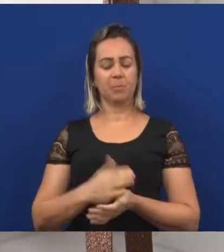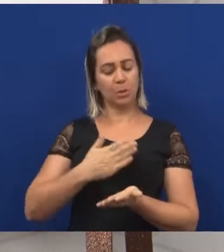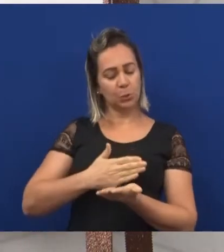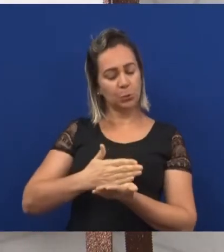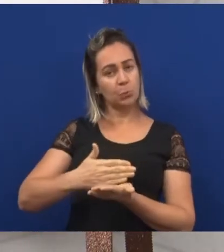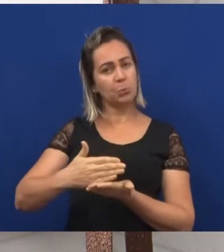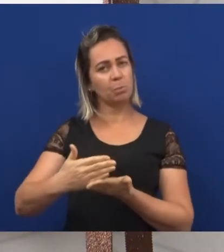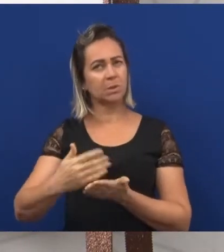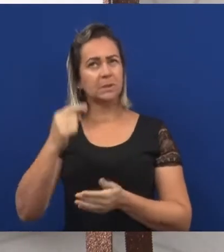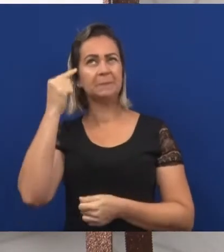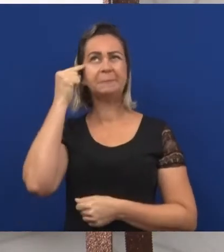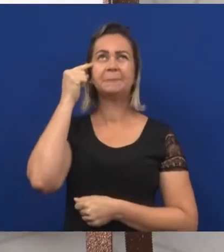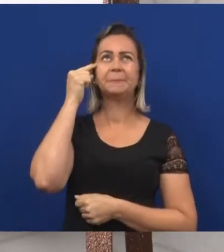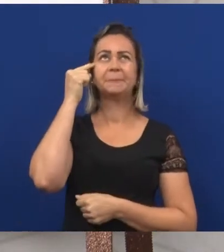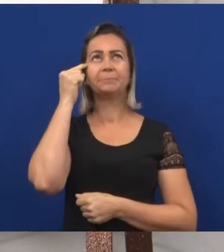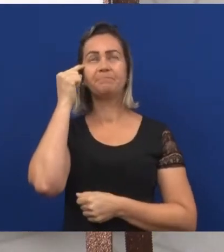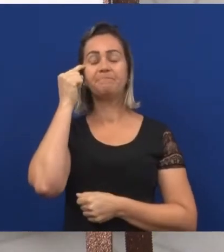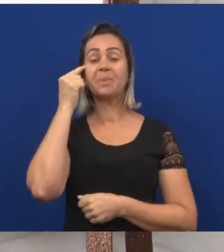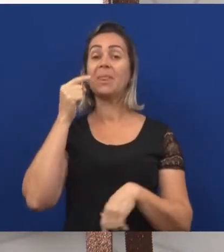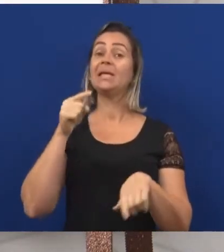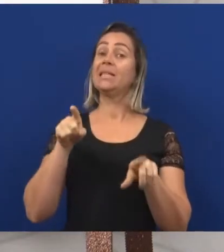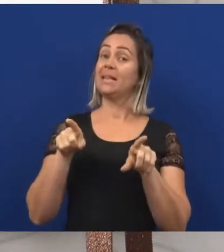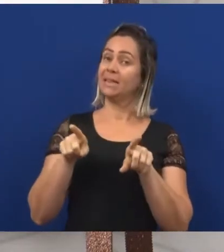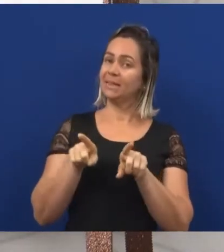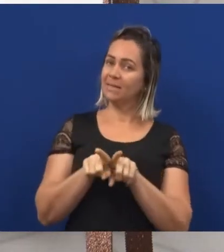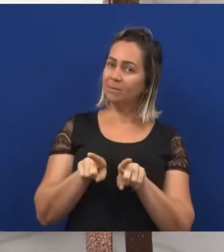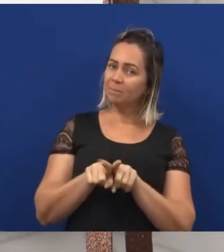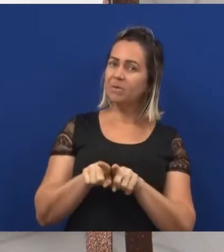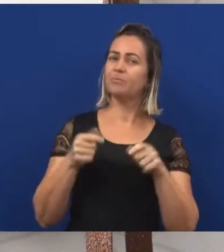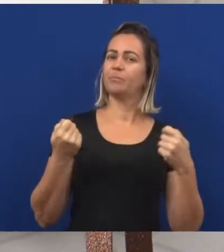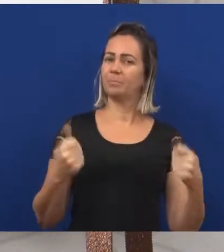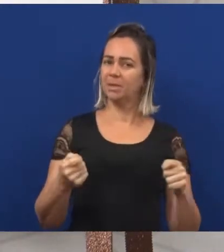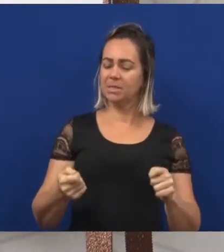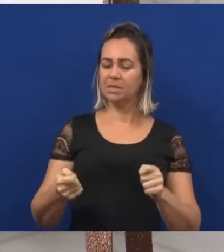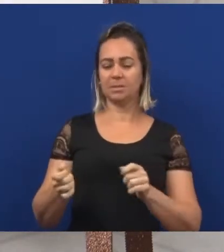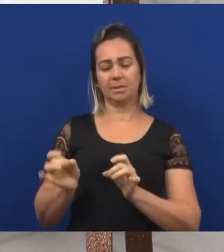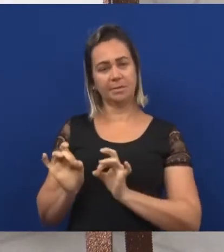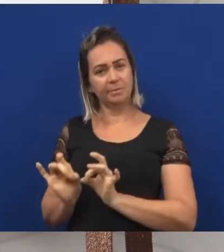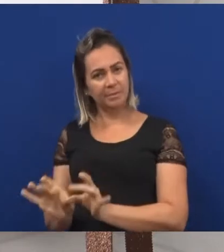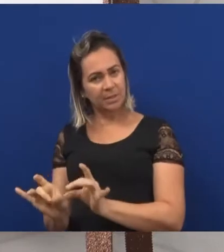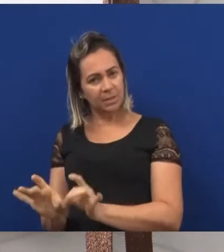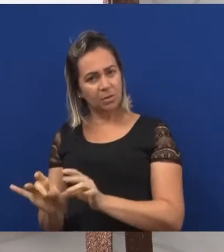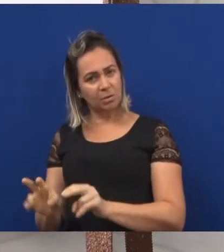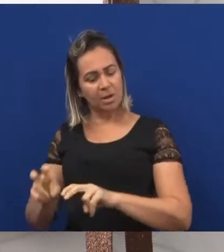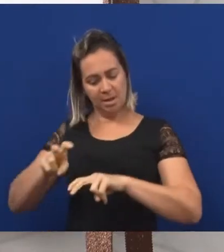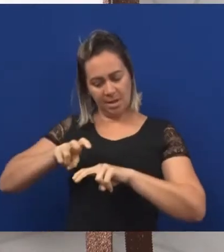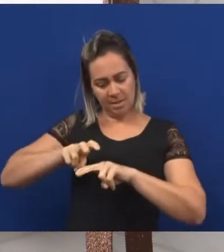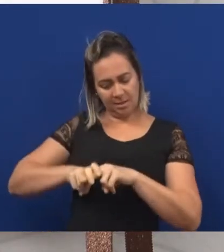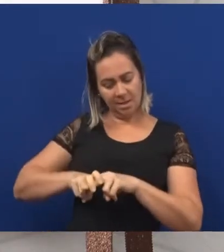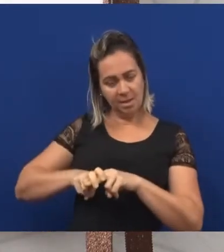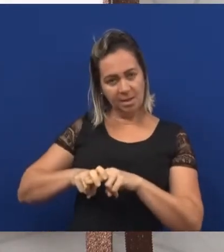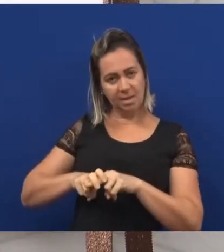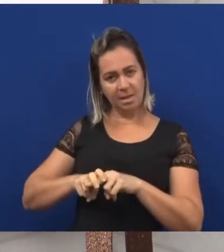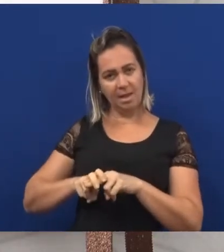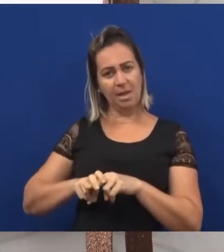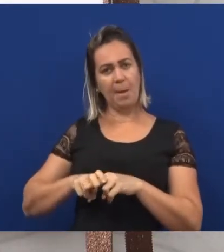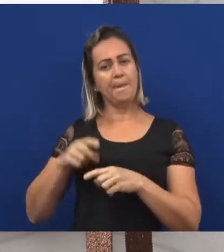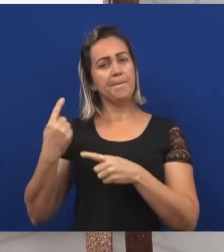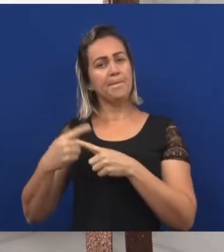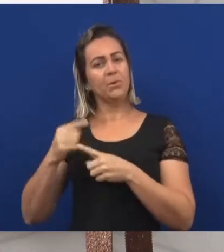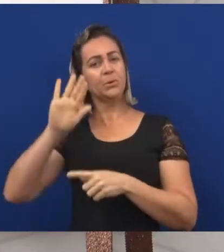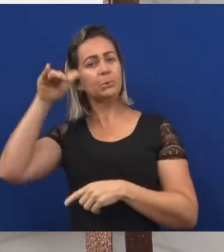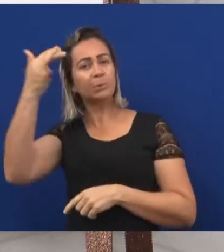a pensar, vou alugar cadeiras para que eu possa receber bem os meus